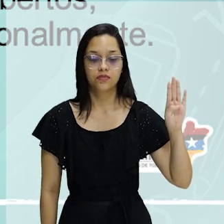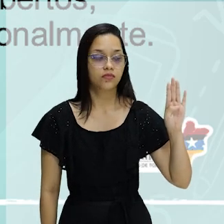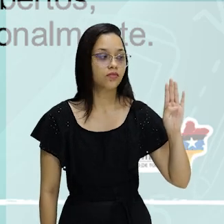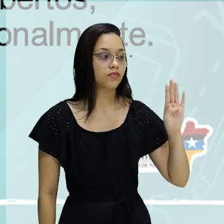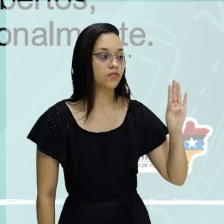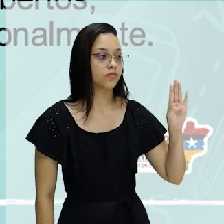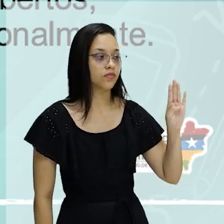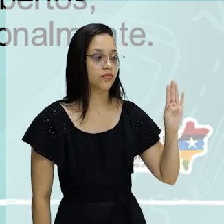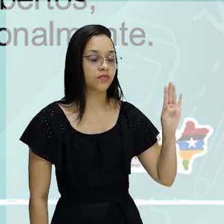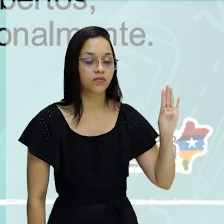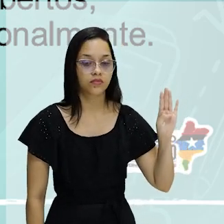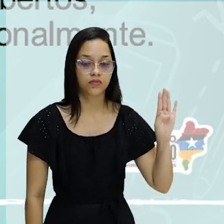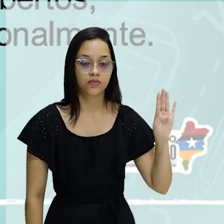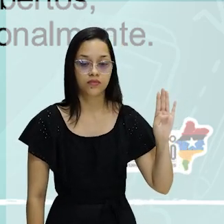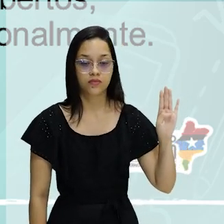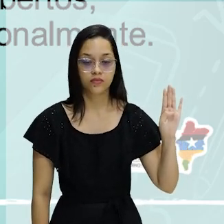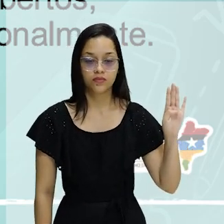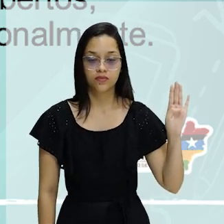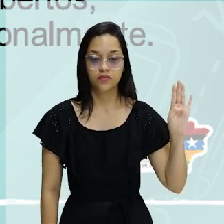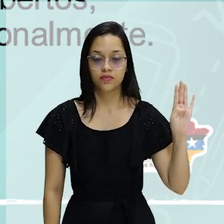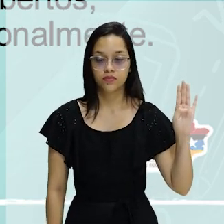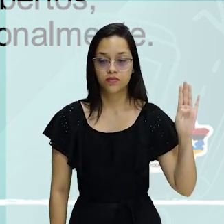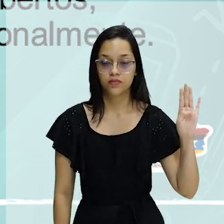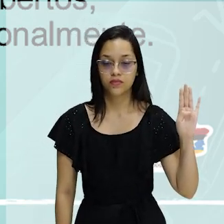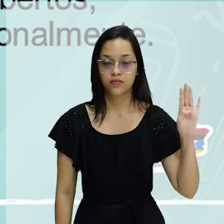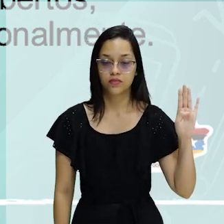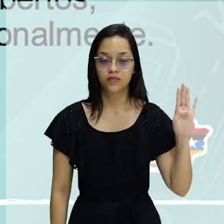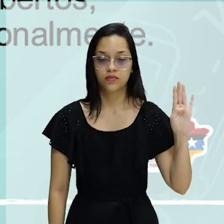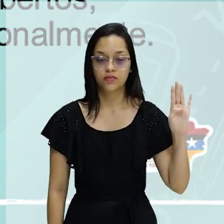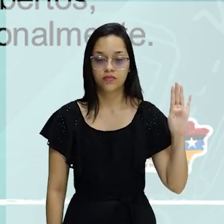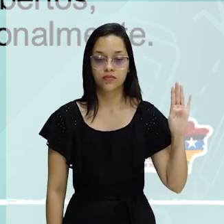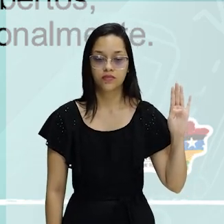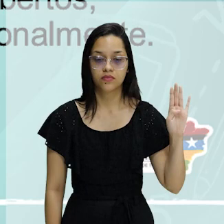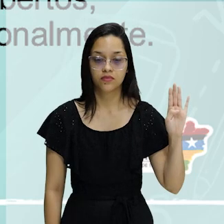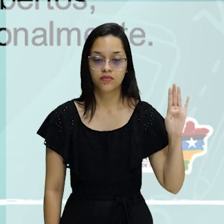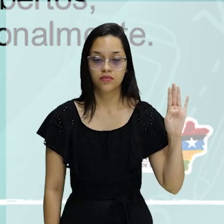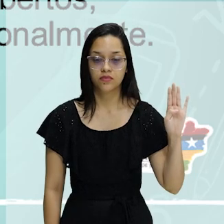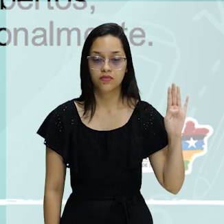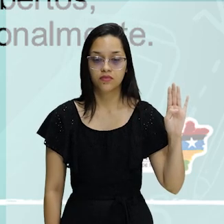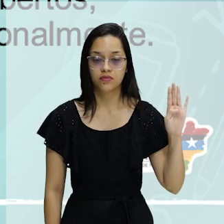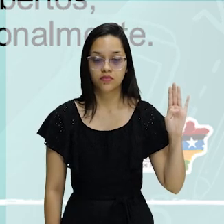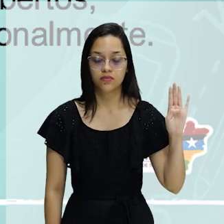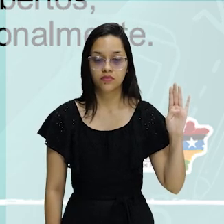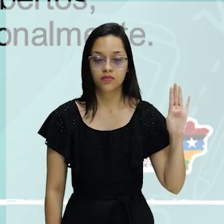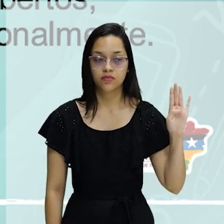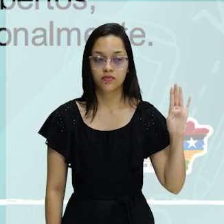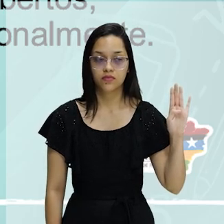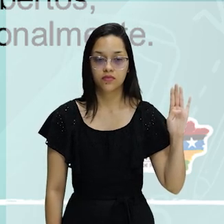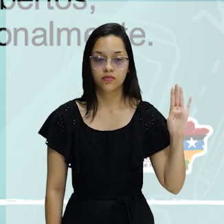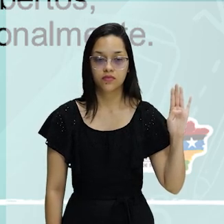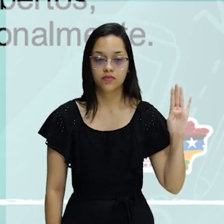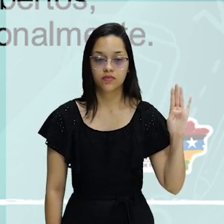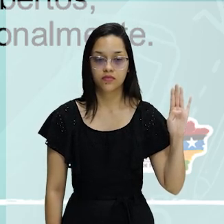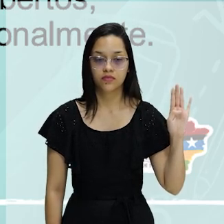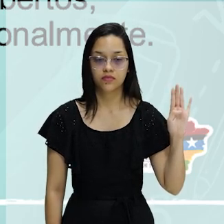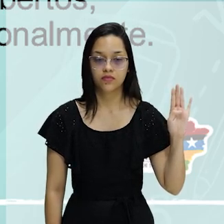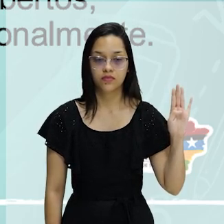É uma forma artificial que, ao possibilitar caminhos totalmente abertos,